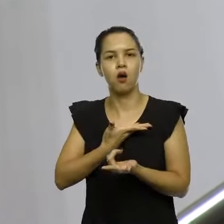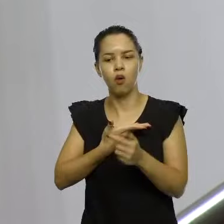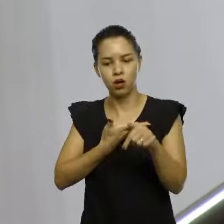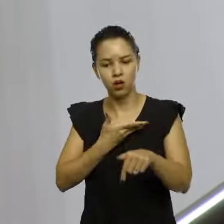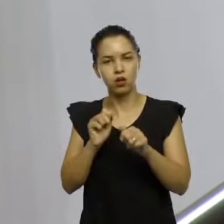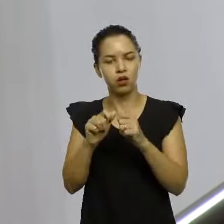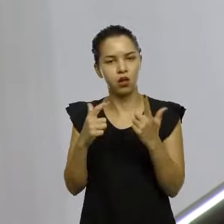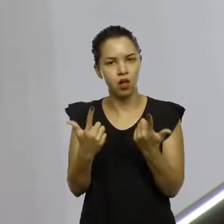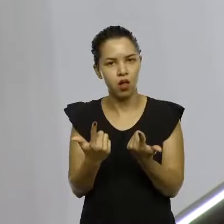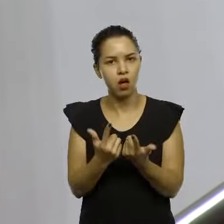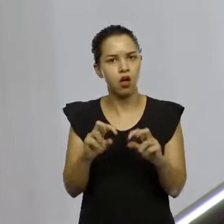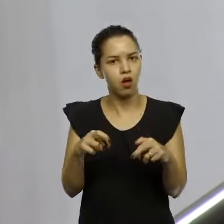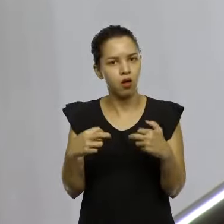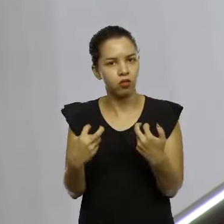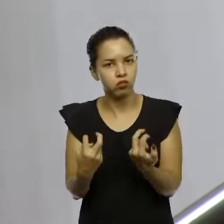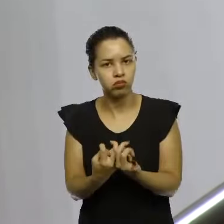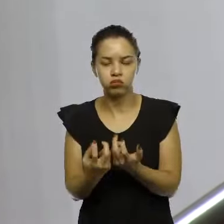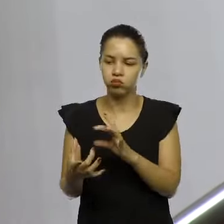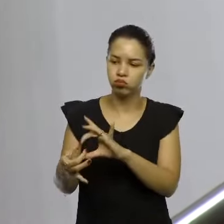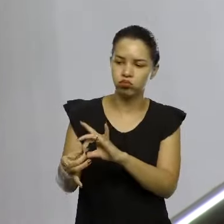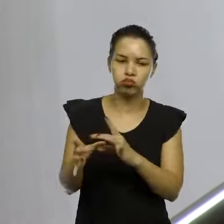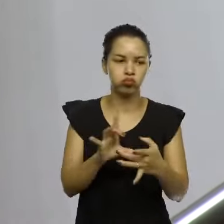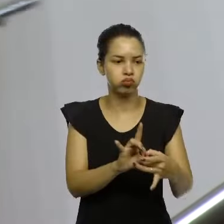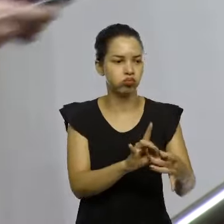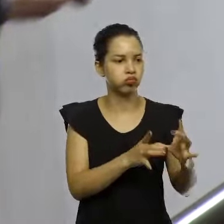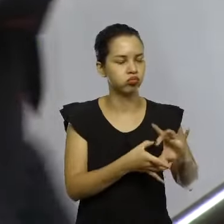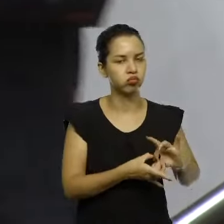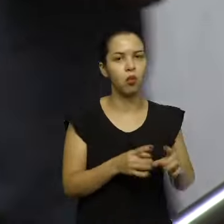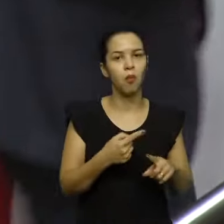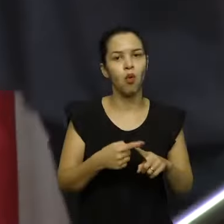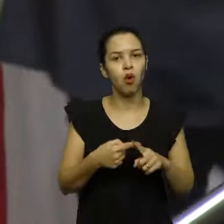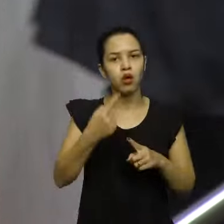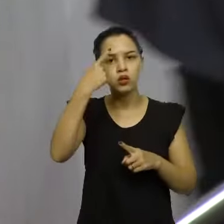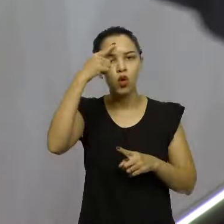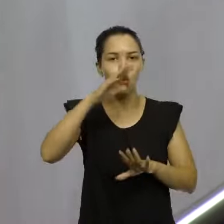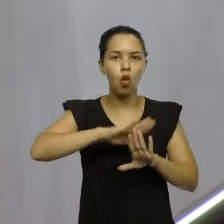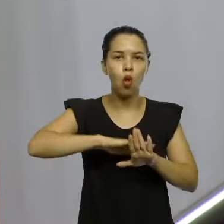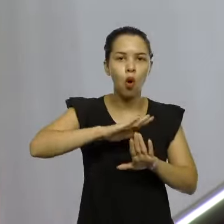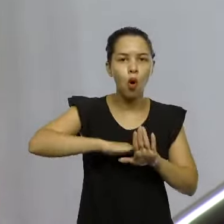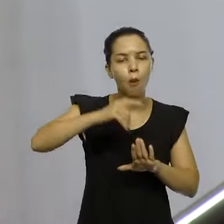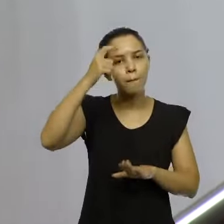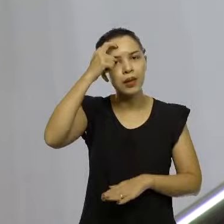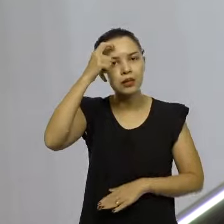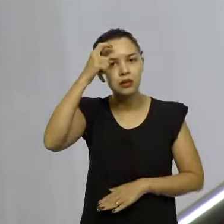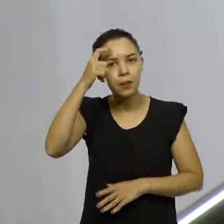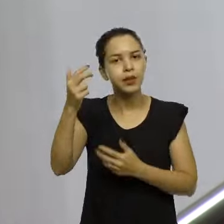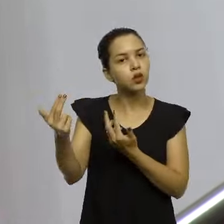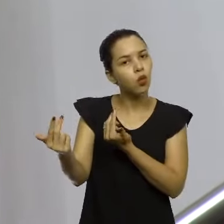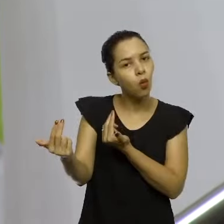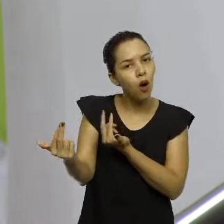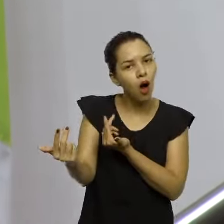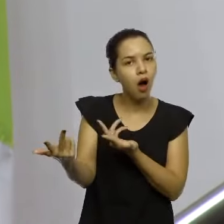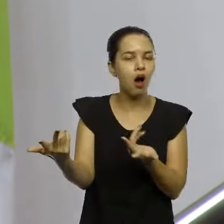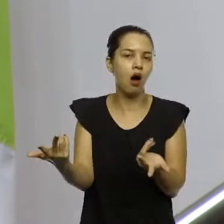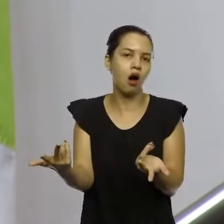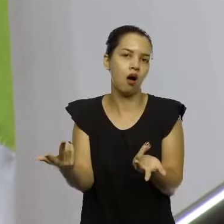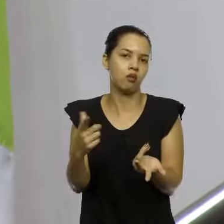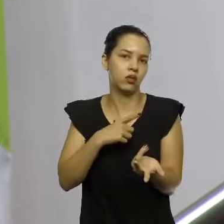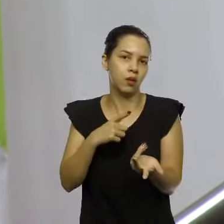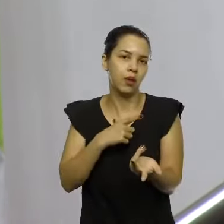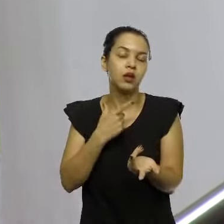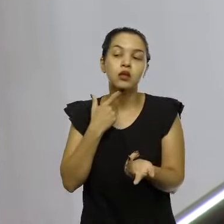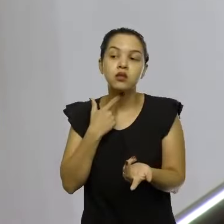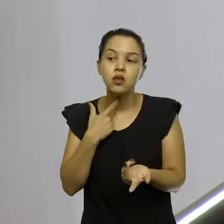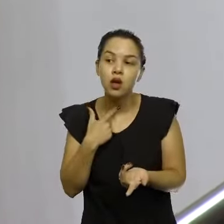questões ideológicas, por questões de pensar da mesma forma, de ter vínculos parecidos,